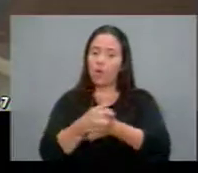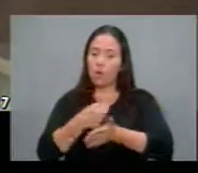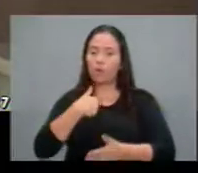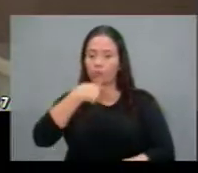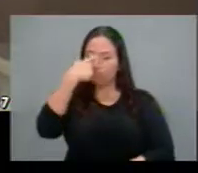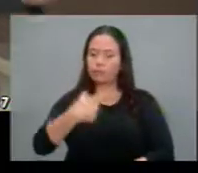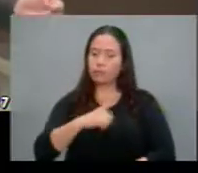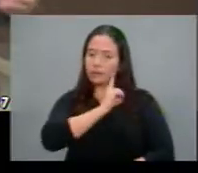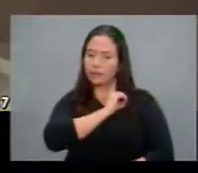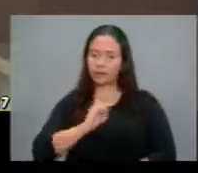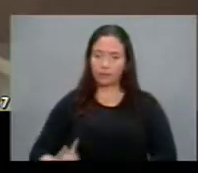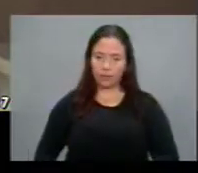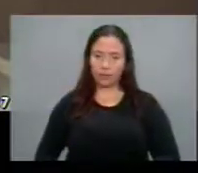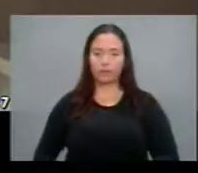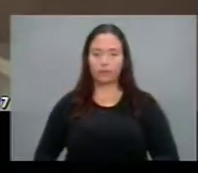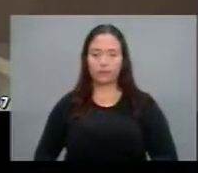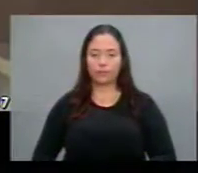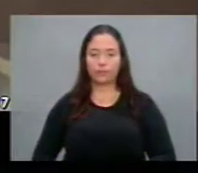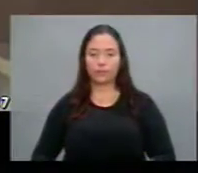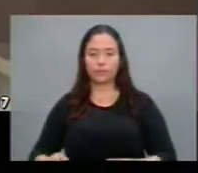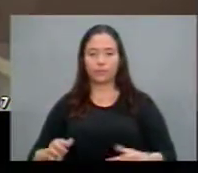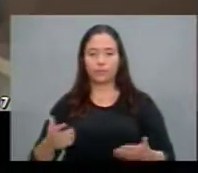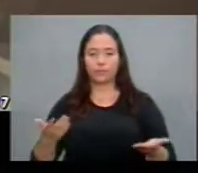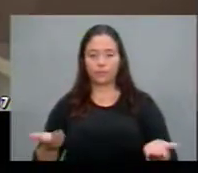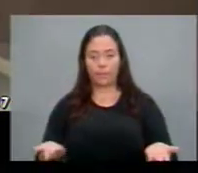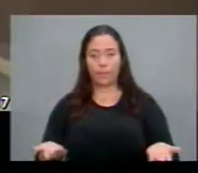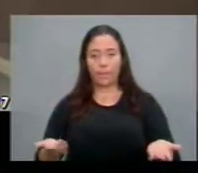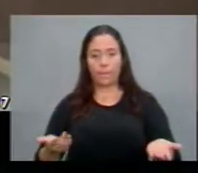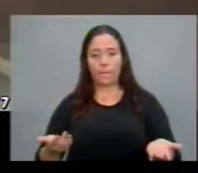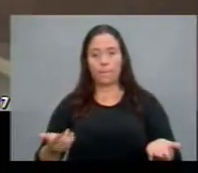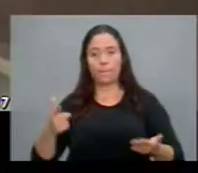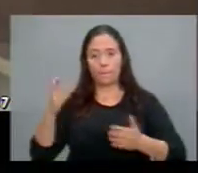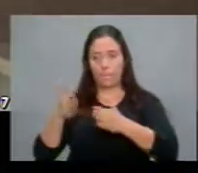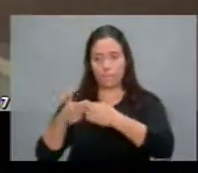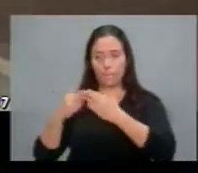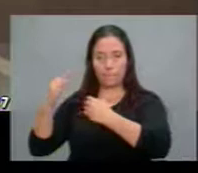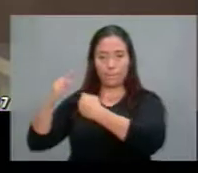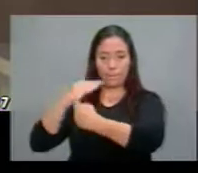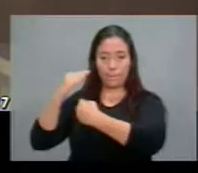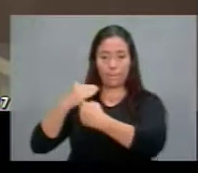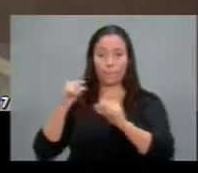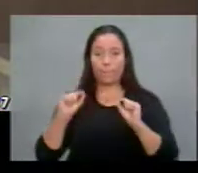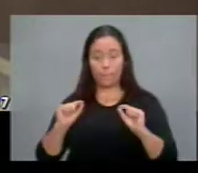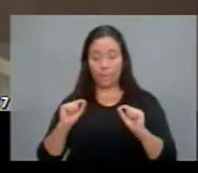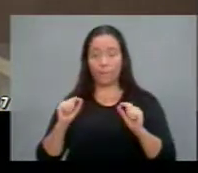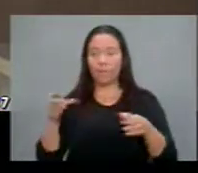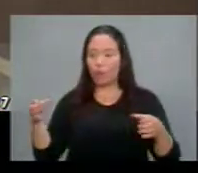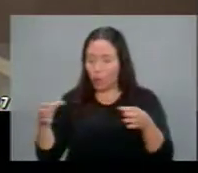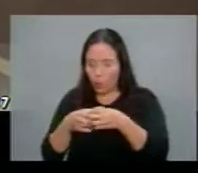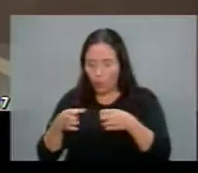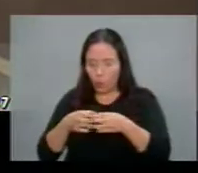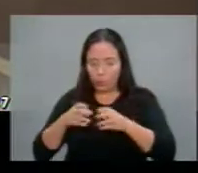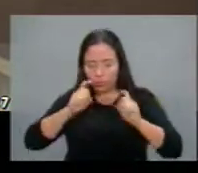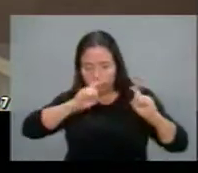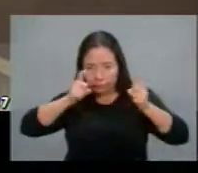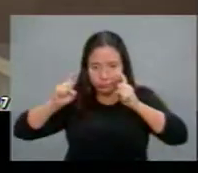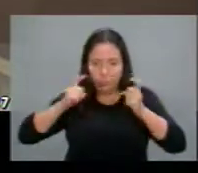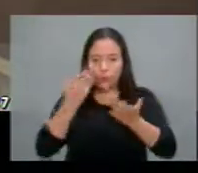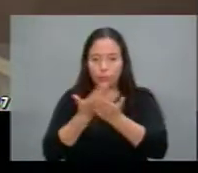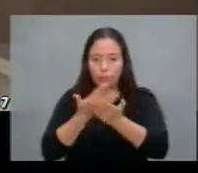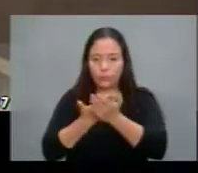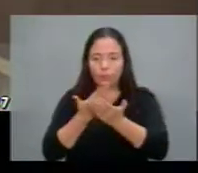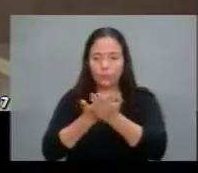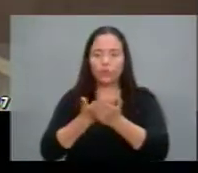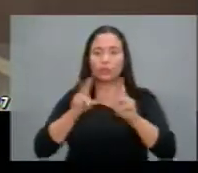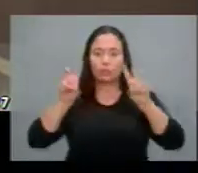fazê-lo e aqui me acosto da nossa competente assessoria para estudarmos todos os anexos